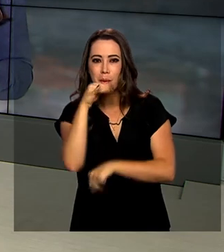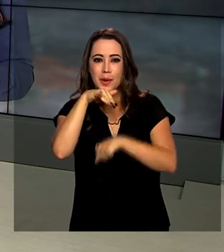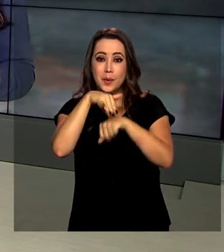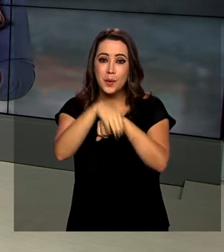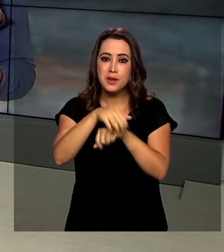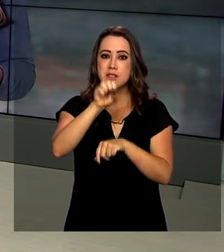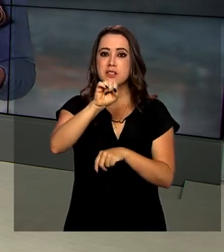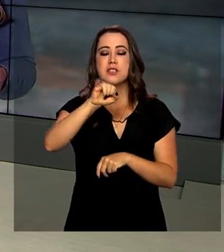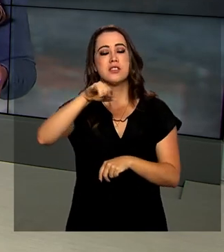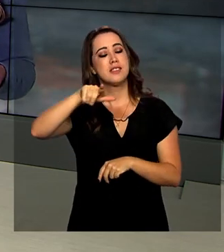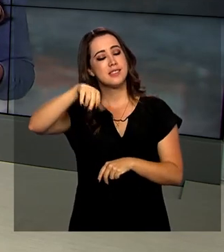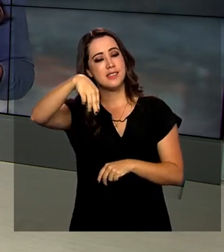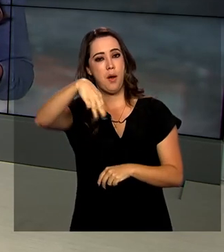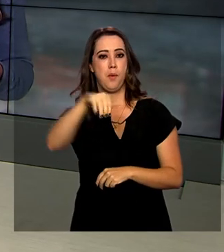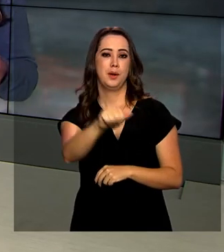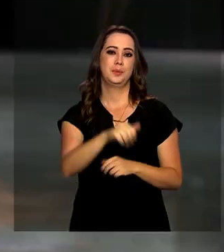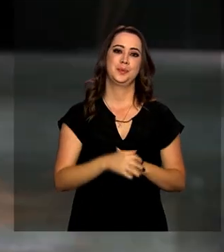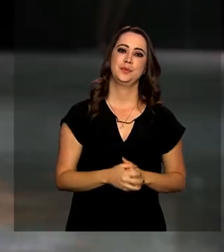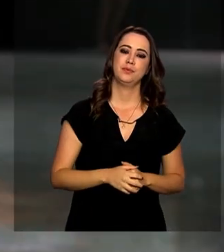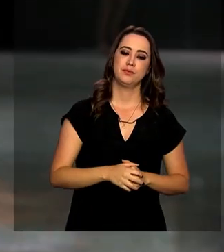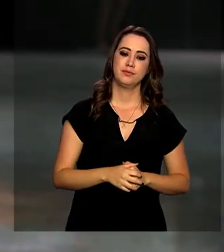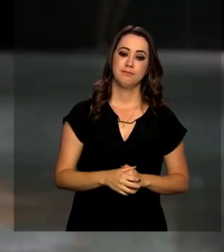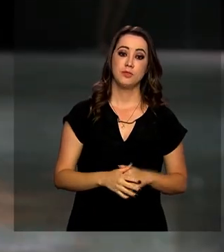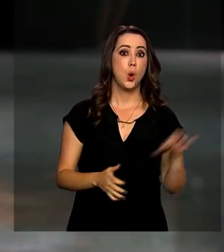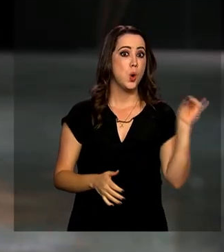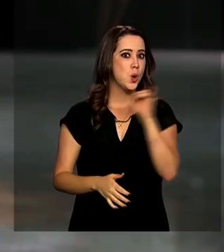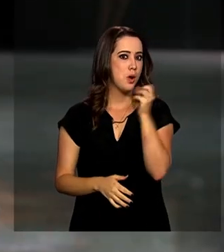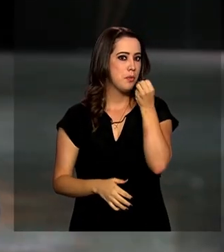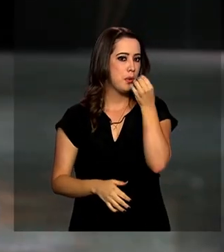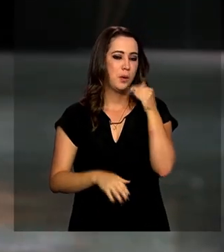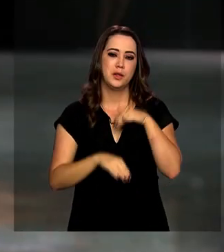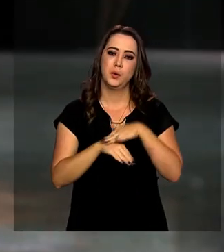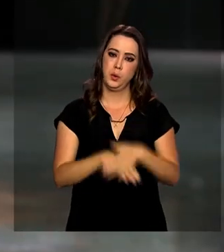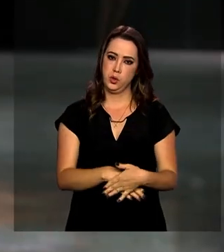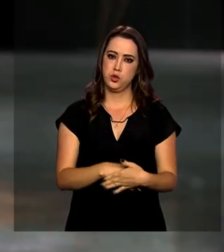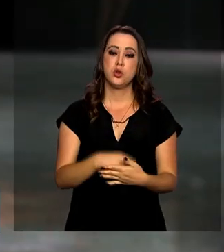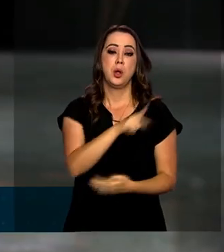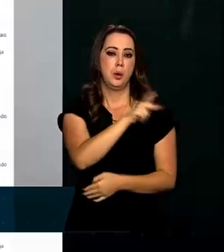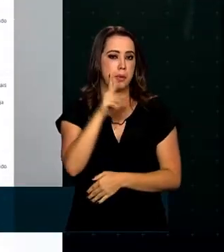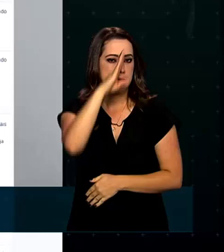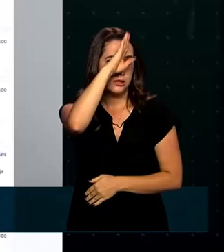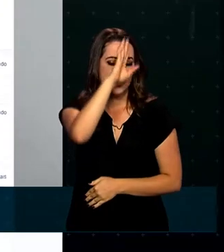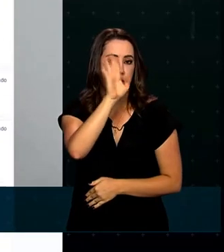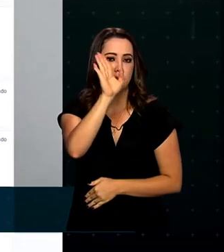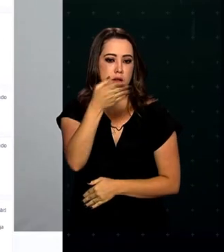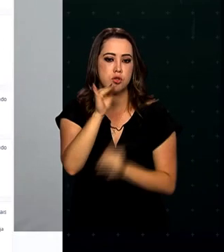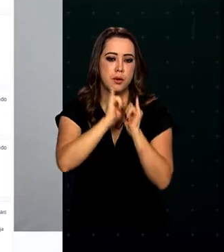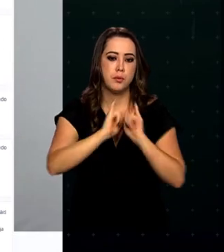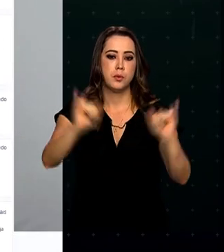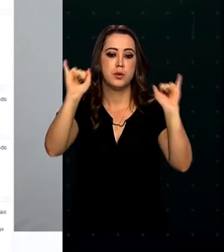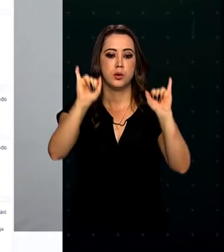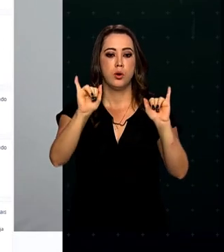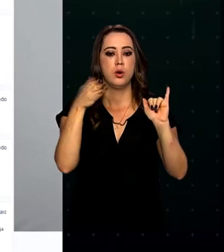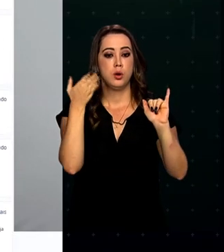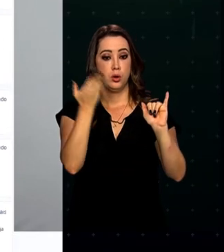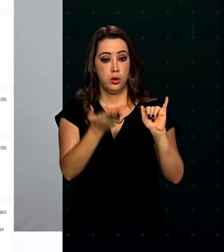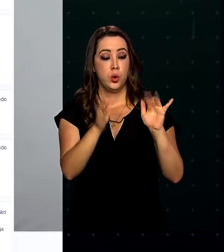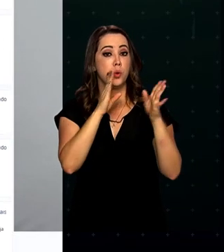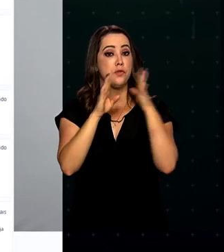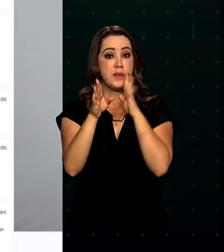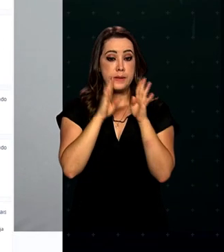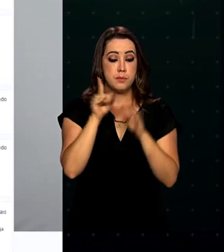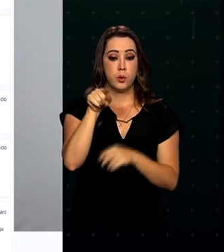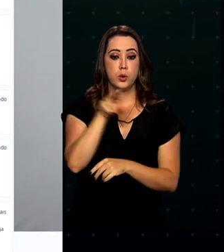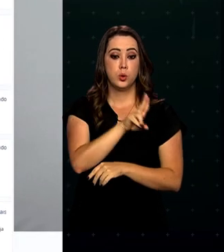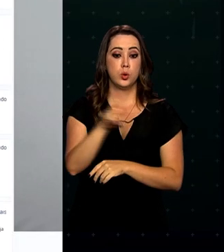Oi, boa noite. Boa noite a todos também. Olha, a confirmação saiu agora há pouco. O presidente Jair Bolsonaro publicou numa rede social o nome de